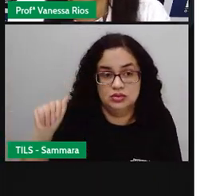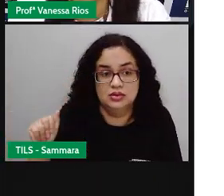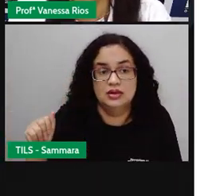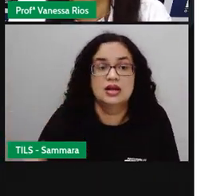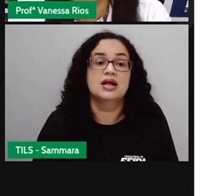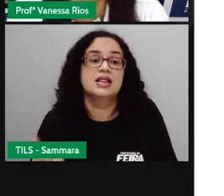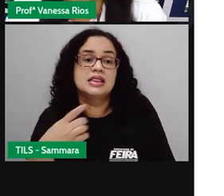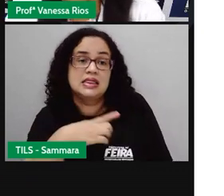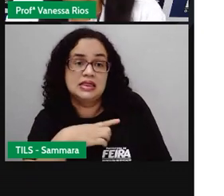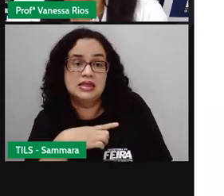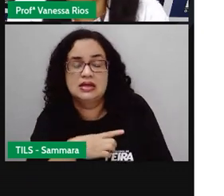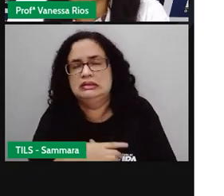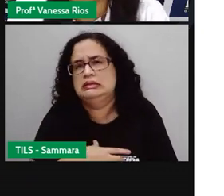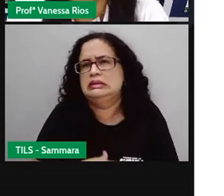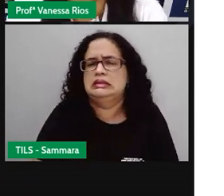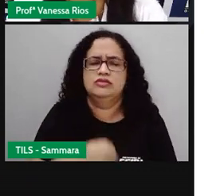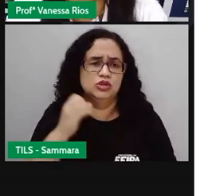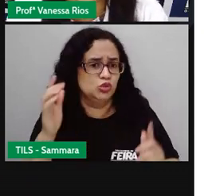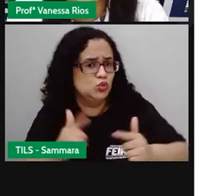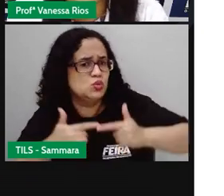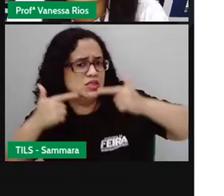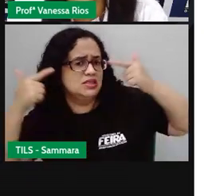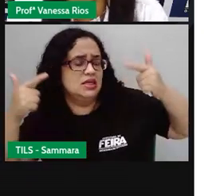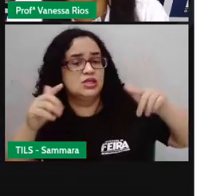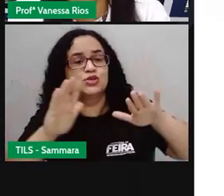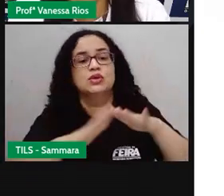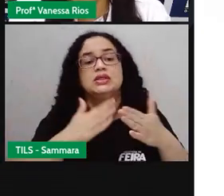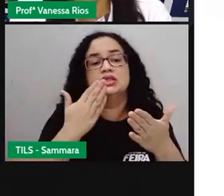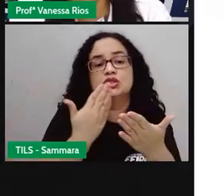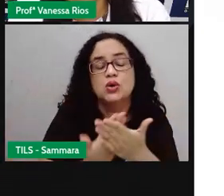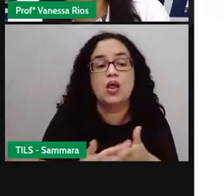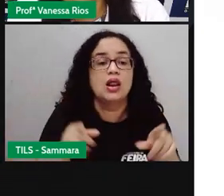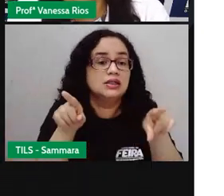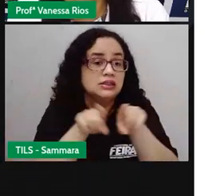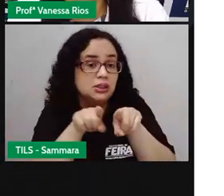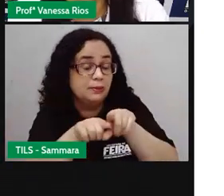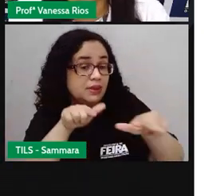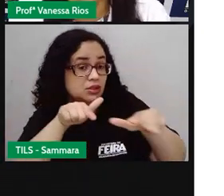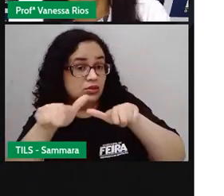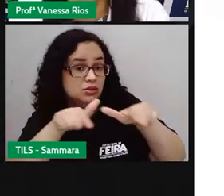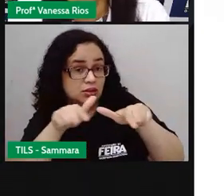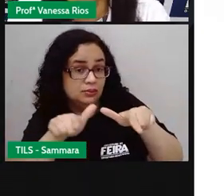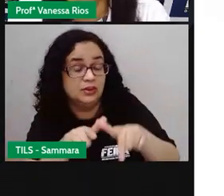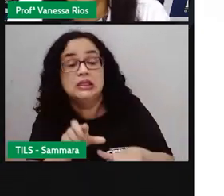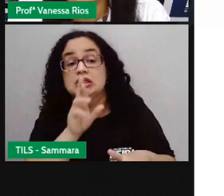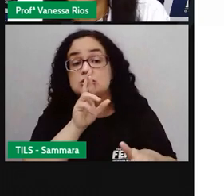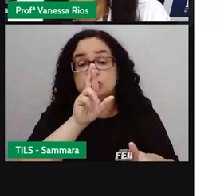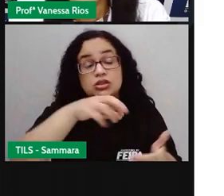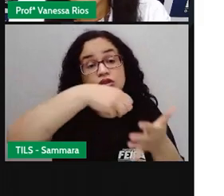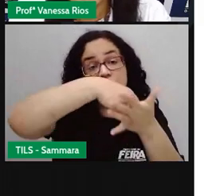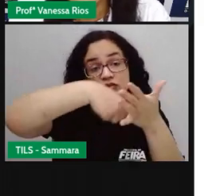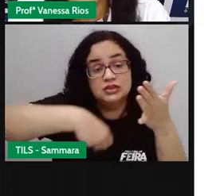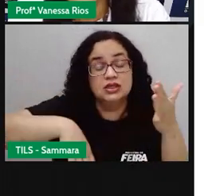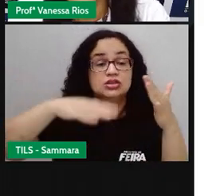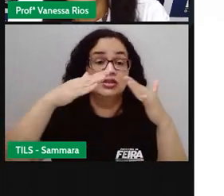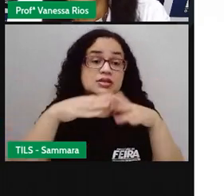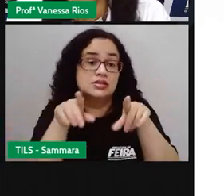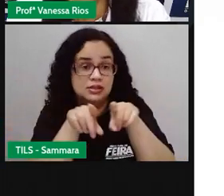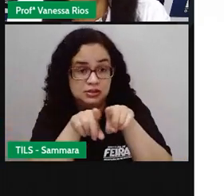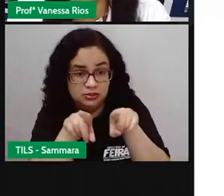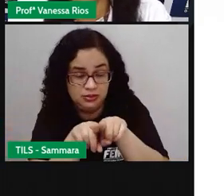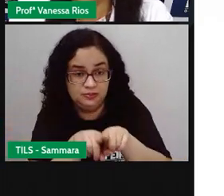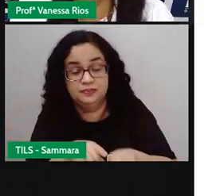que a gente tenha sucesso na escola, no trabalho, né? E também nas nossas tarefas de casa. Então, é muito importante.